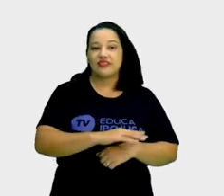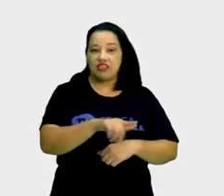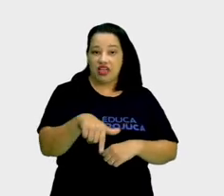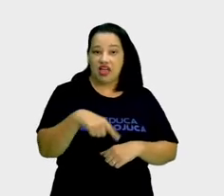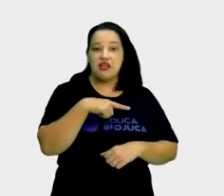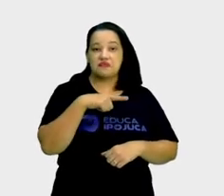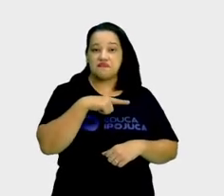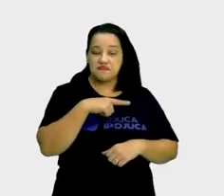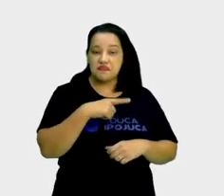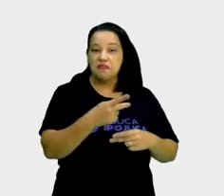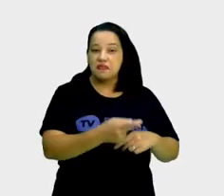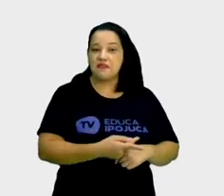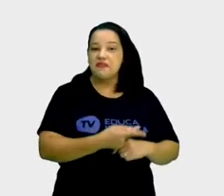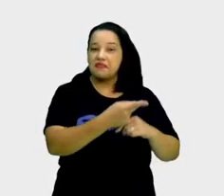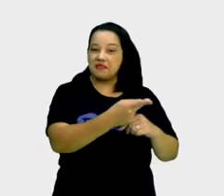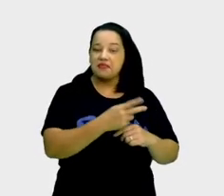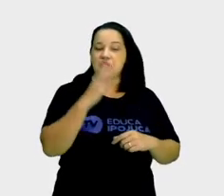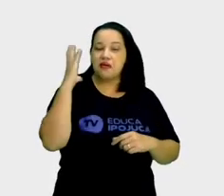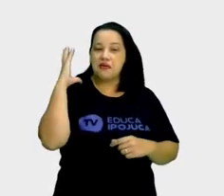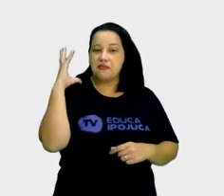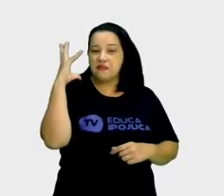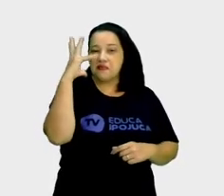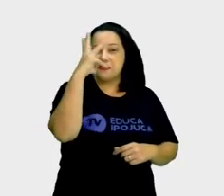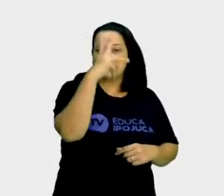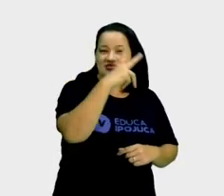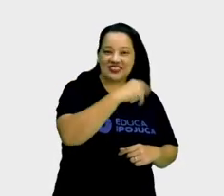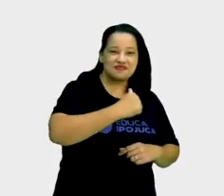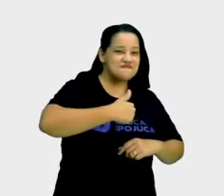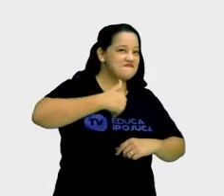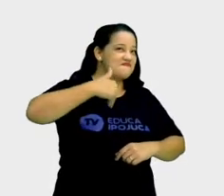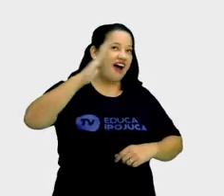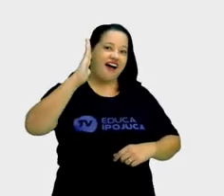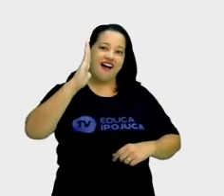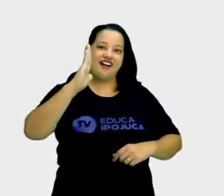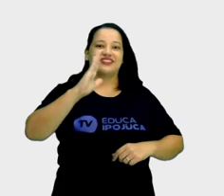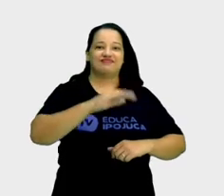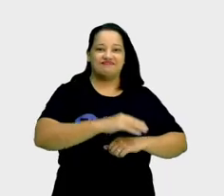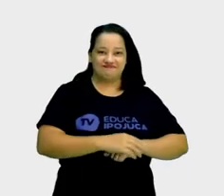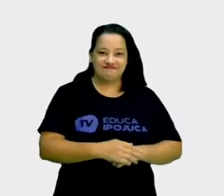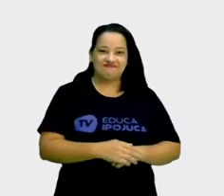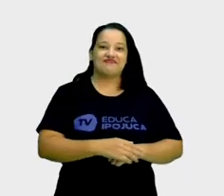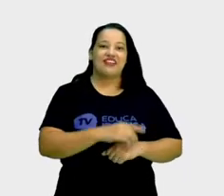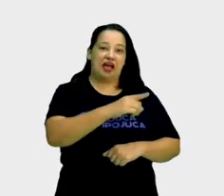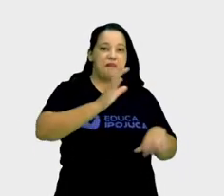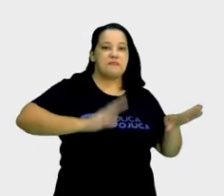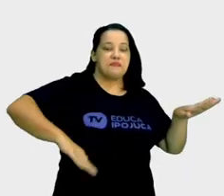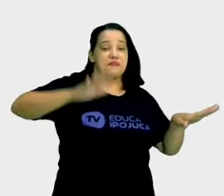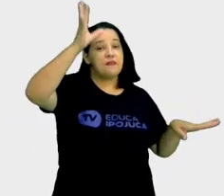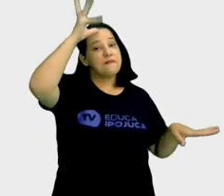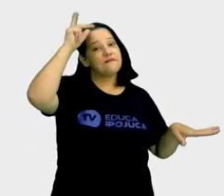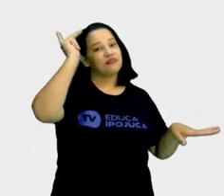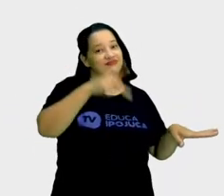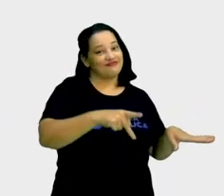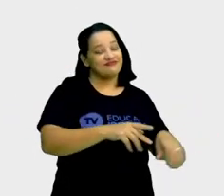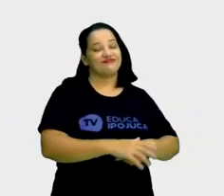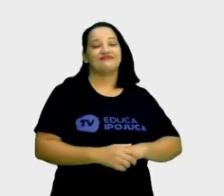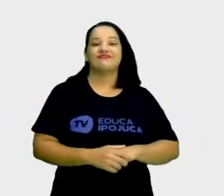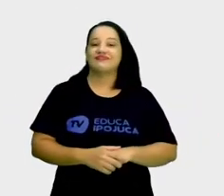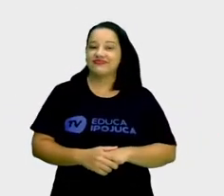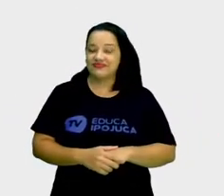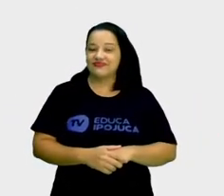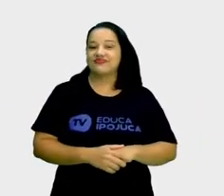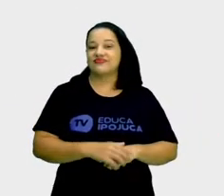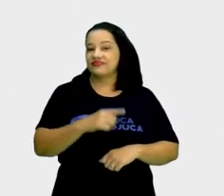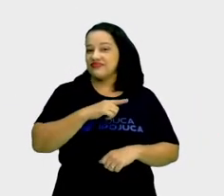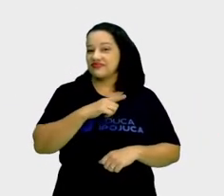da mais bonita, que é a nossa praia de Portigalinhas. Temos